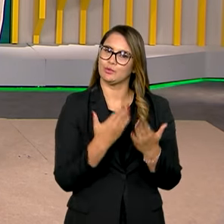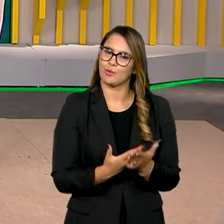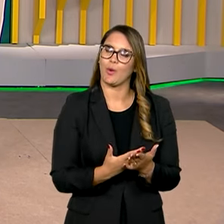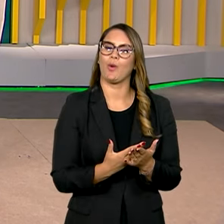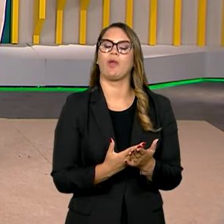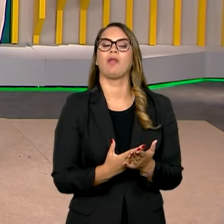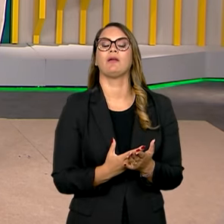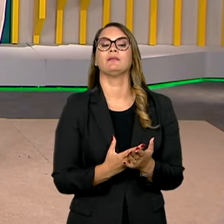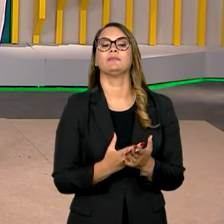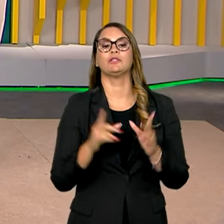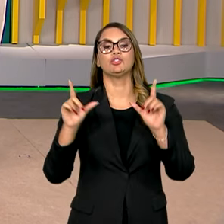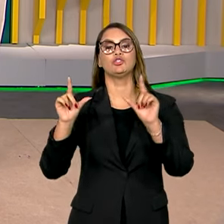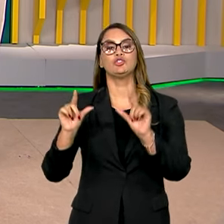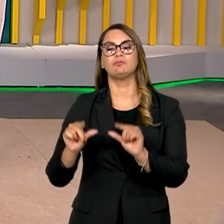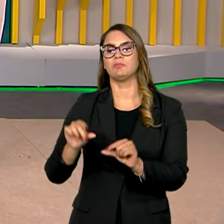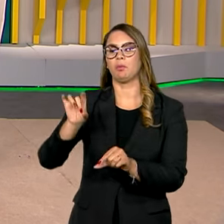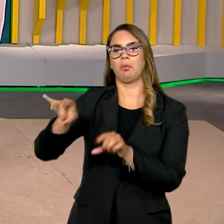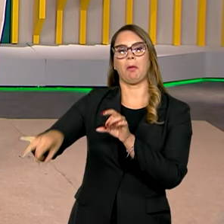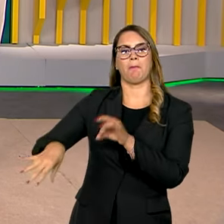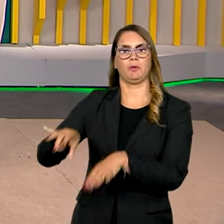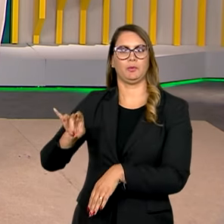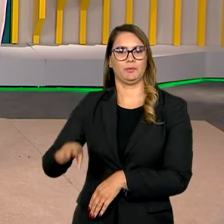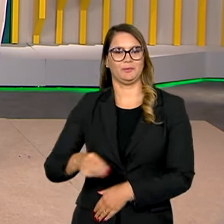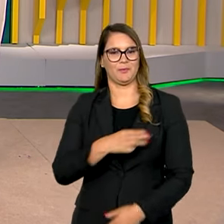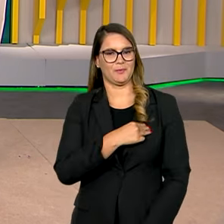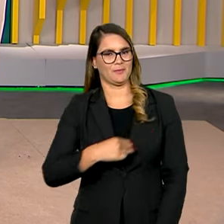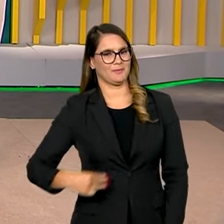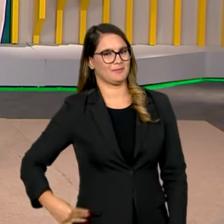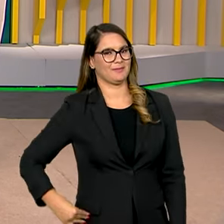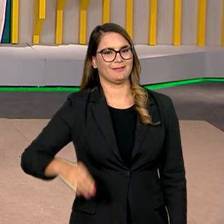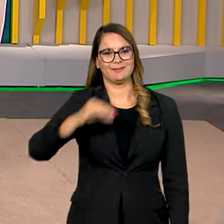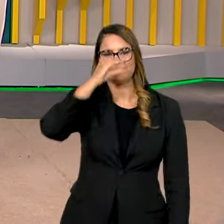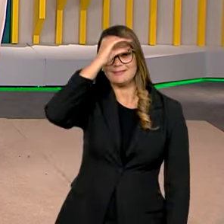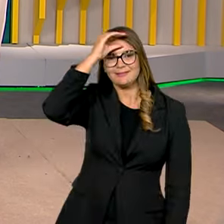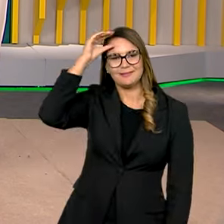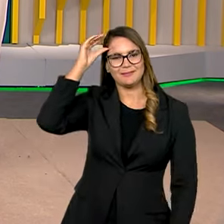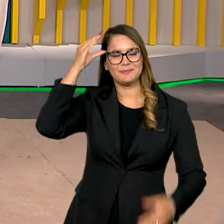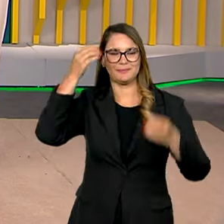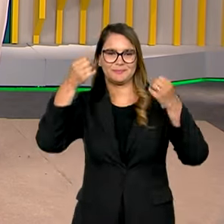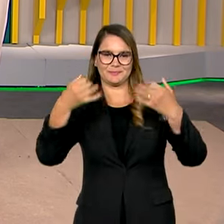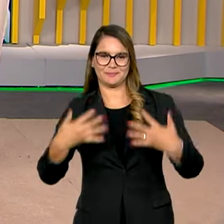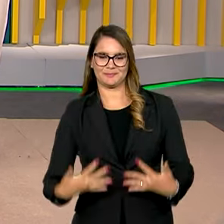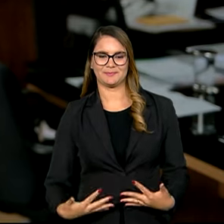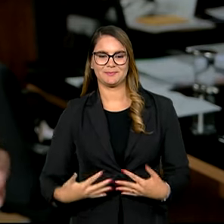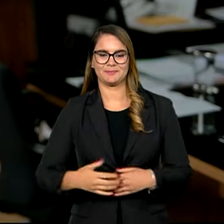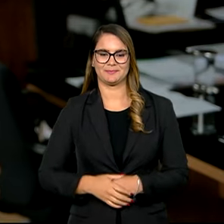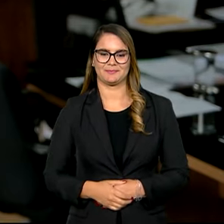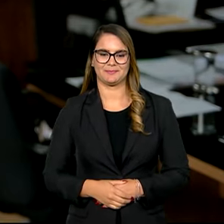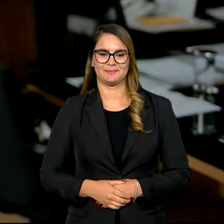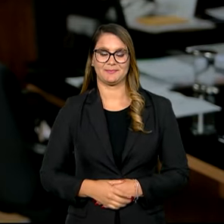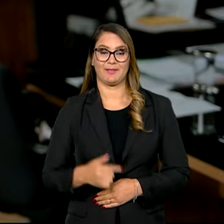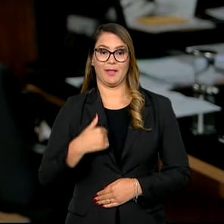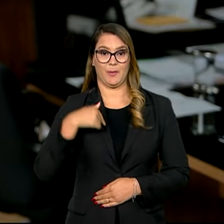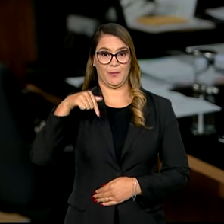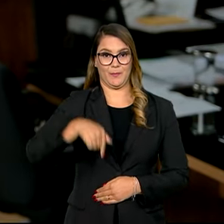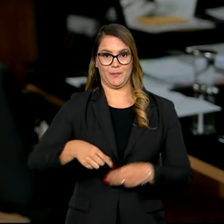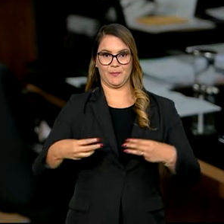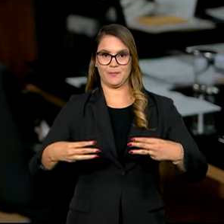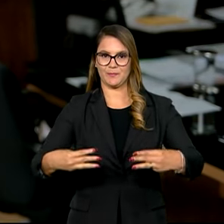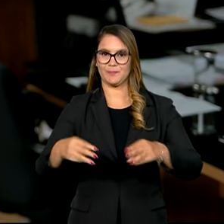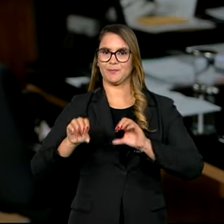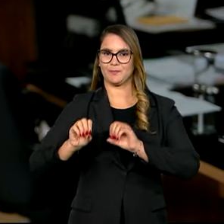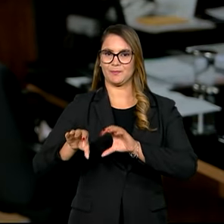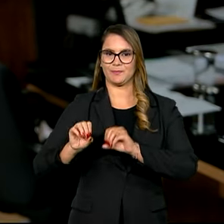reduzir o índice de evasão. O ministro Camilo Santana dá os detalhes. Gente, estou aqui no Ministério da Educação,